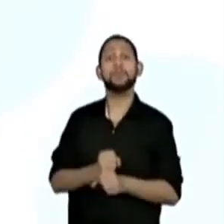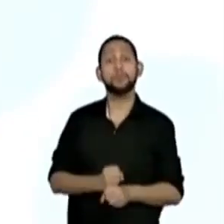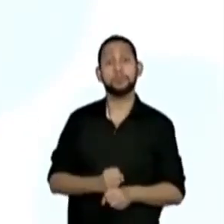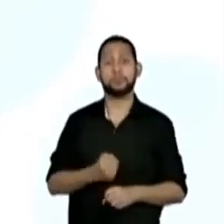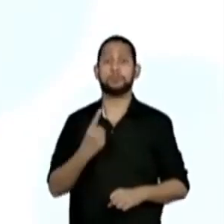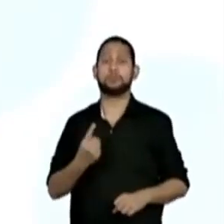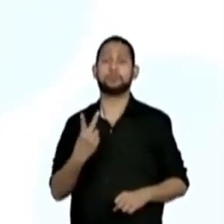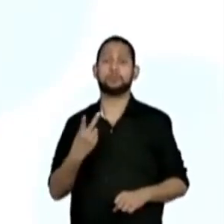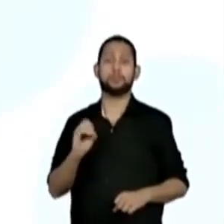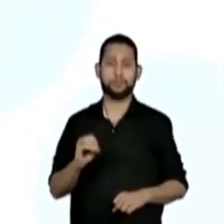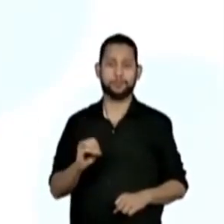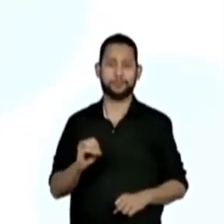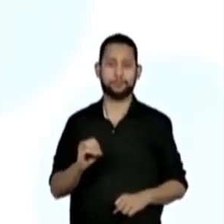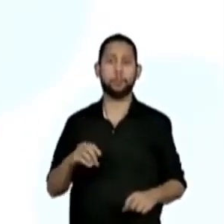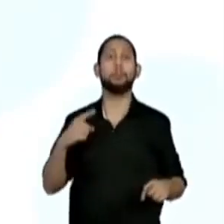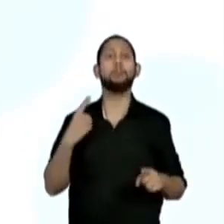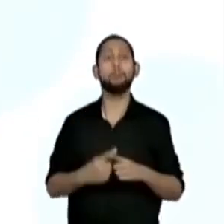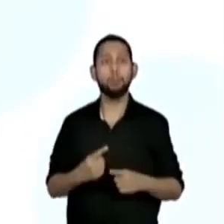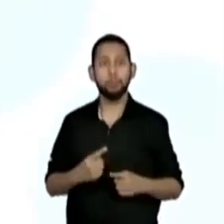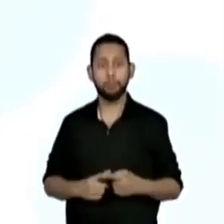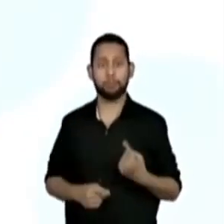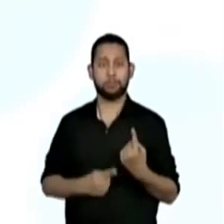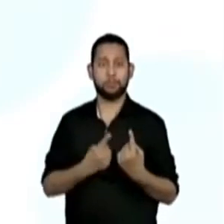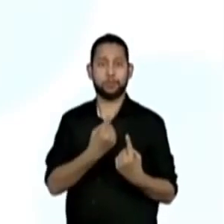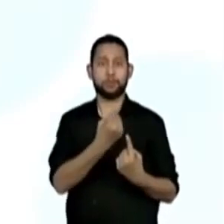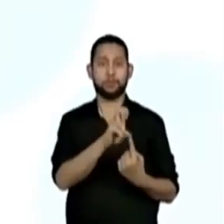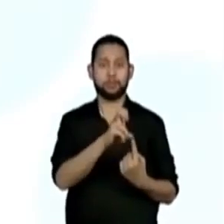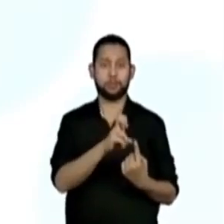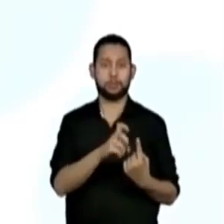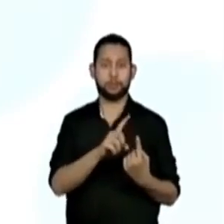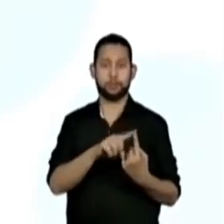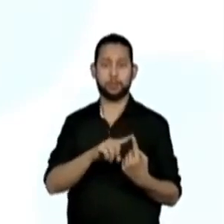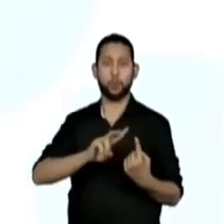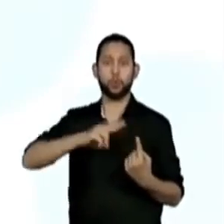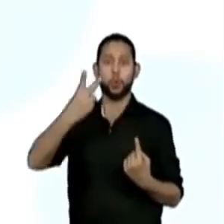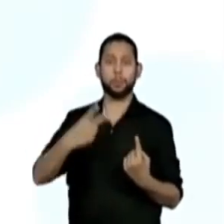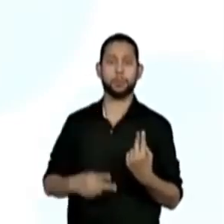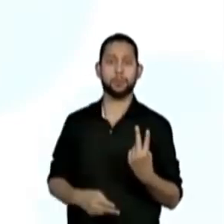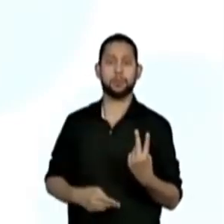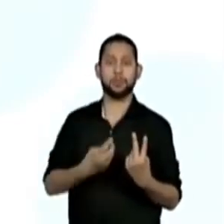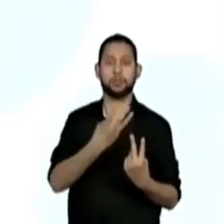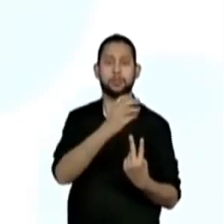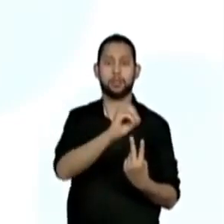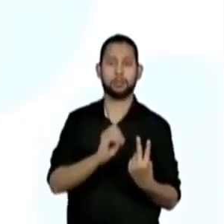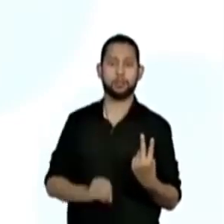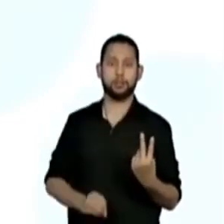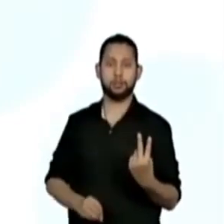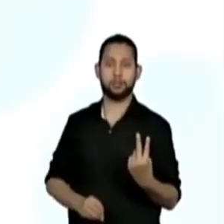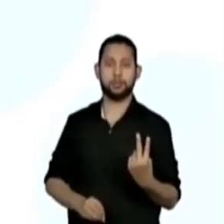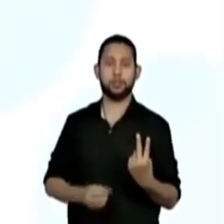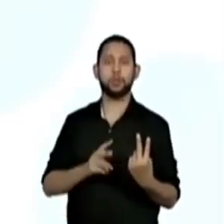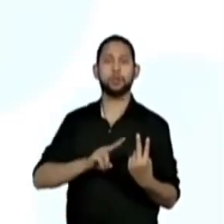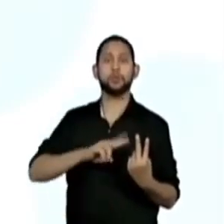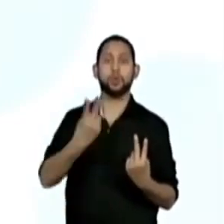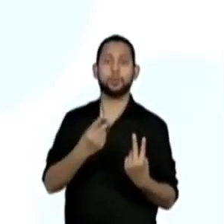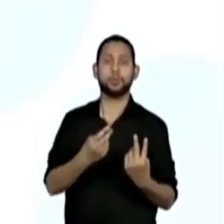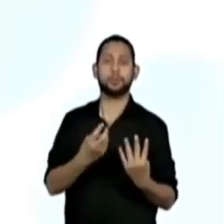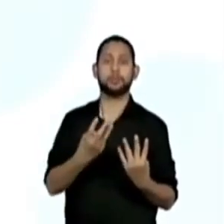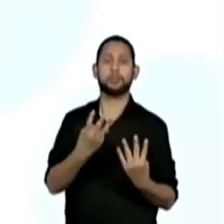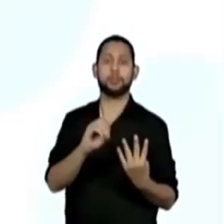é igual a, tá aqui ó, cento e vinte.